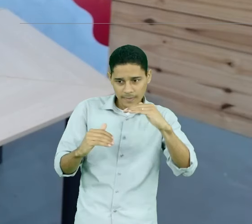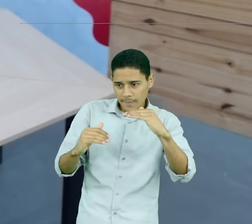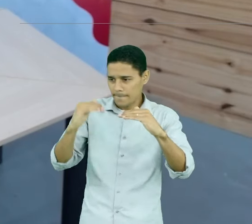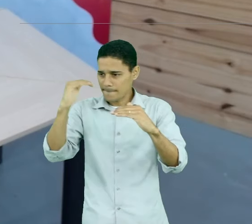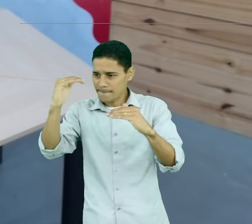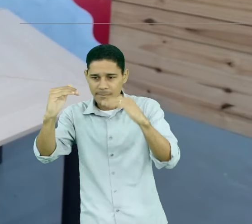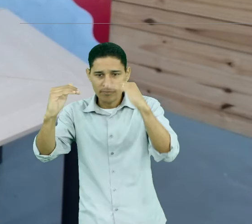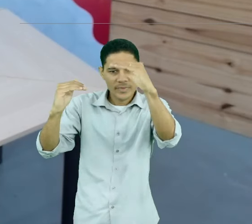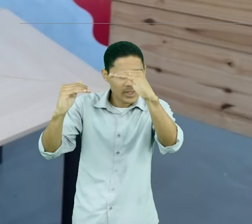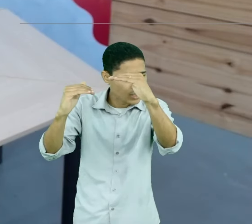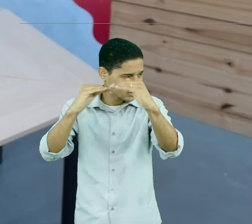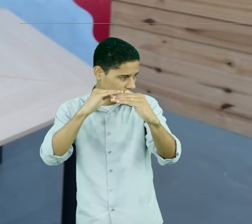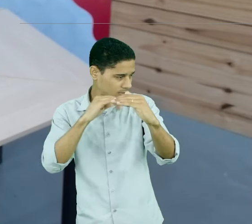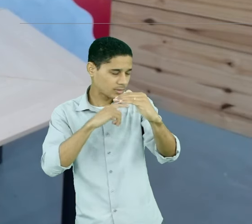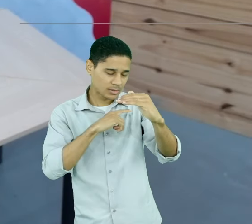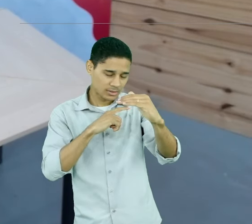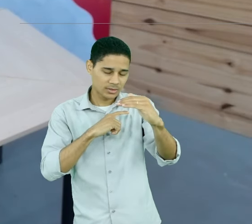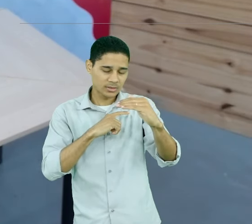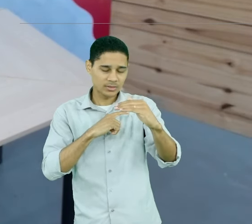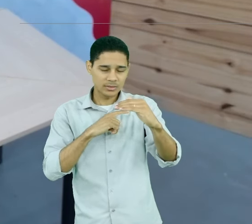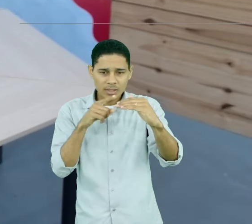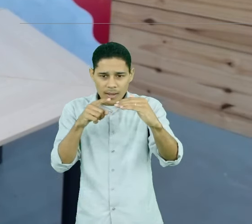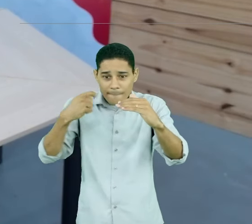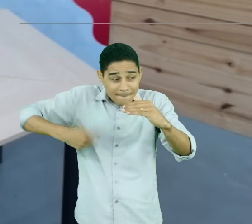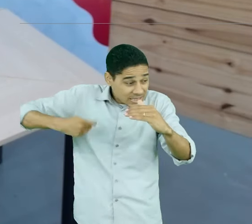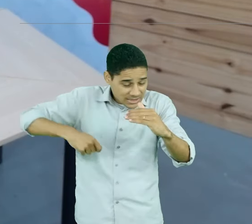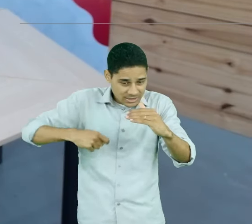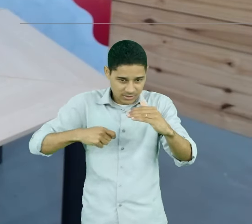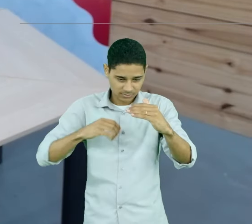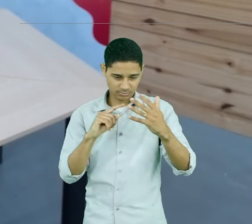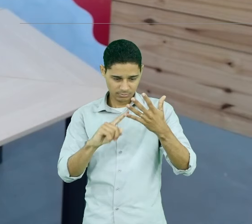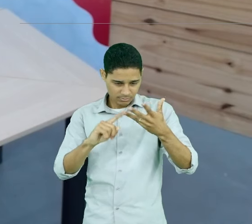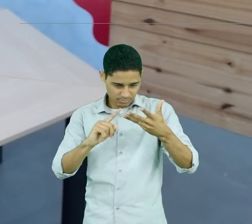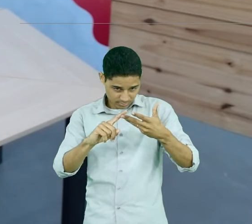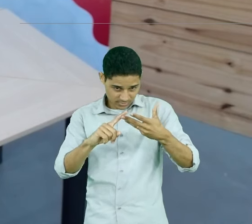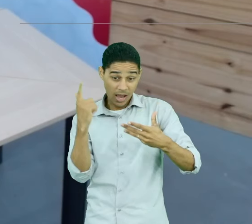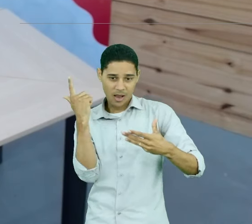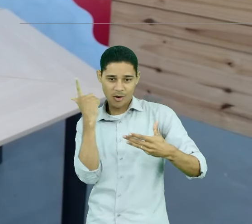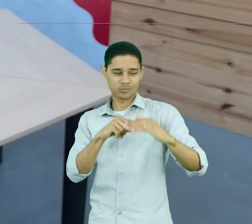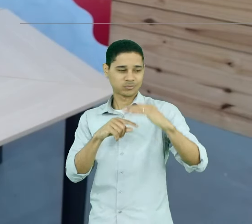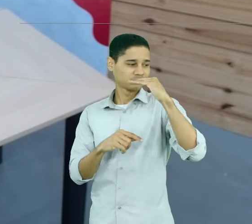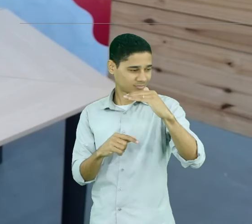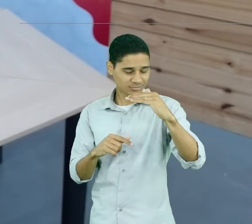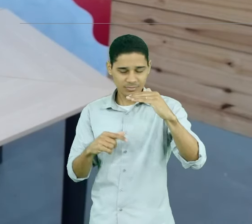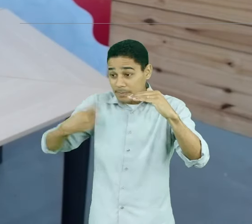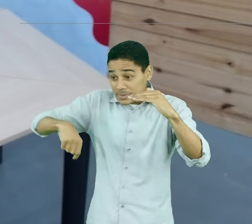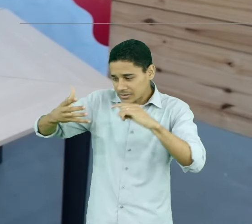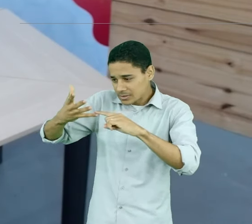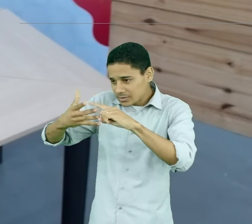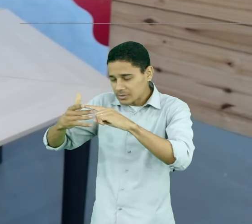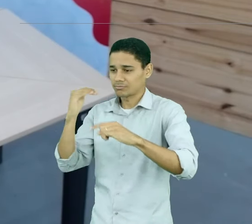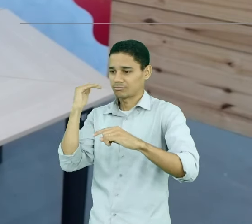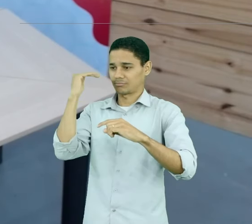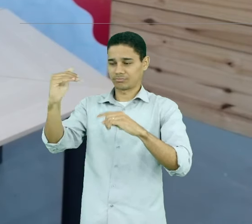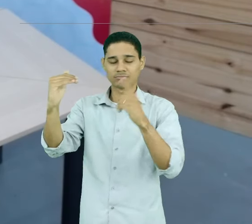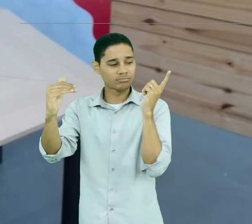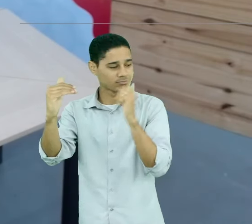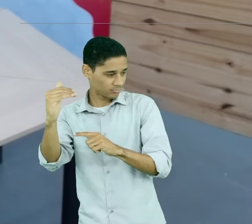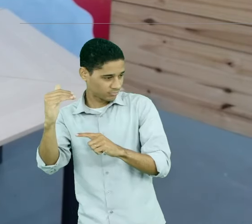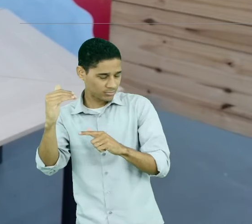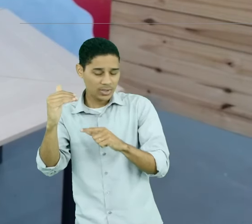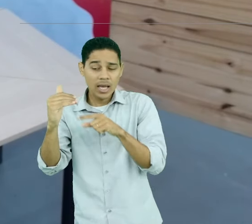eu tenho quais são os requisitos de acesso, quais são as atribuições